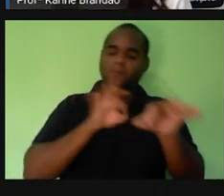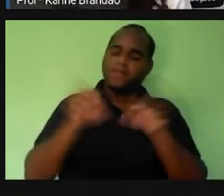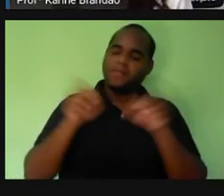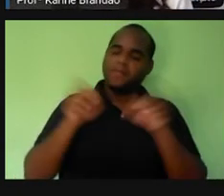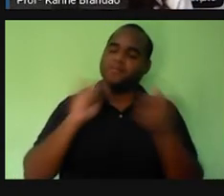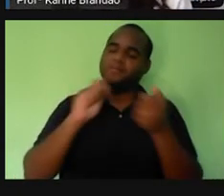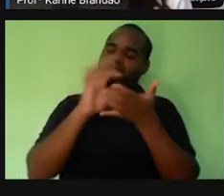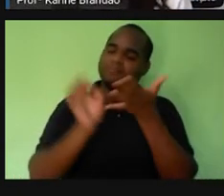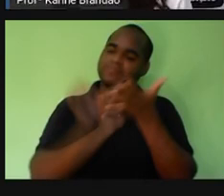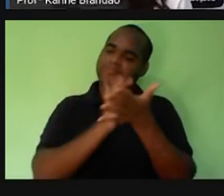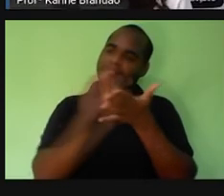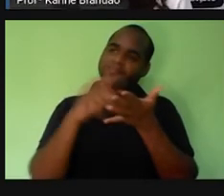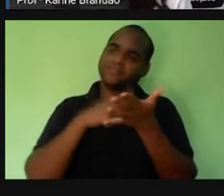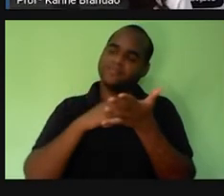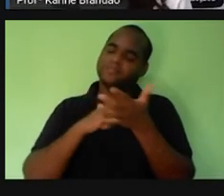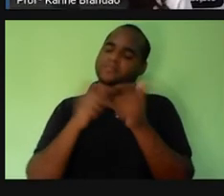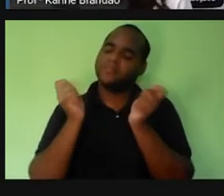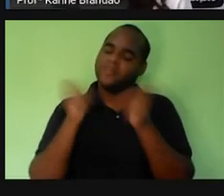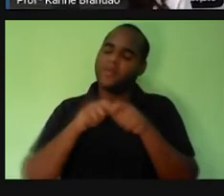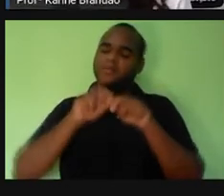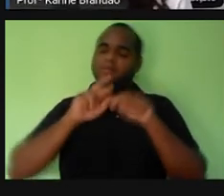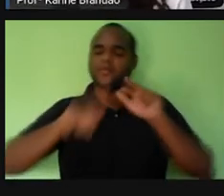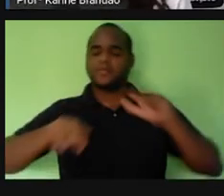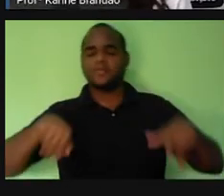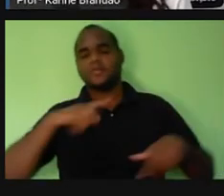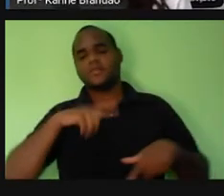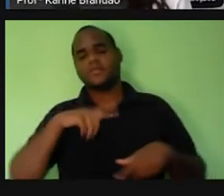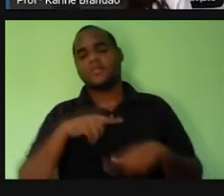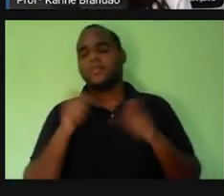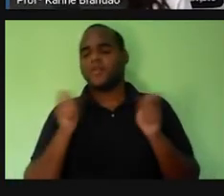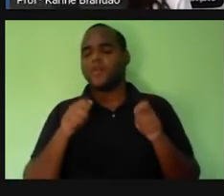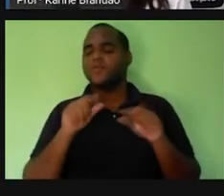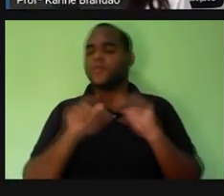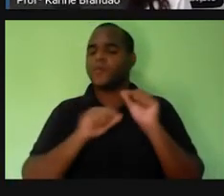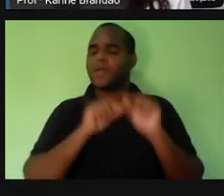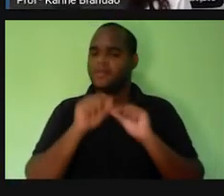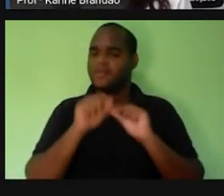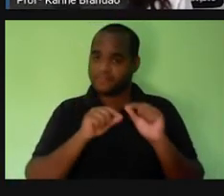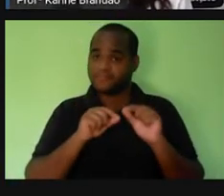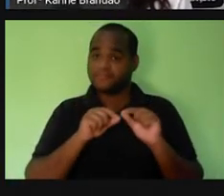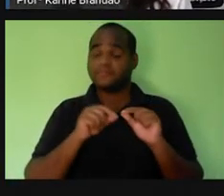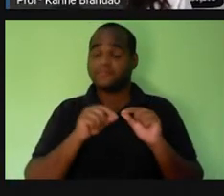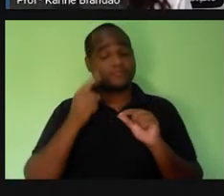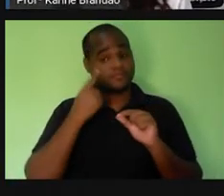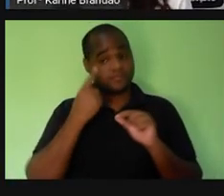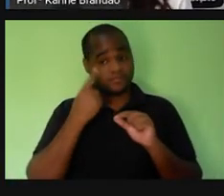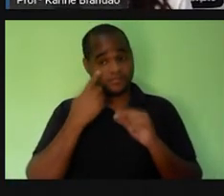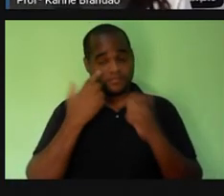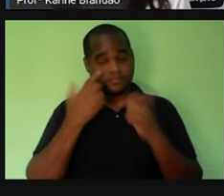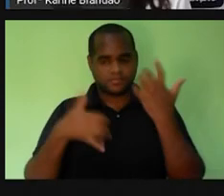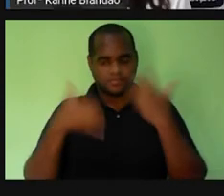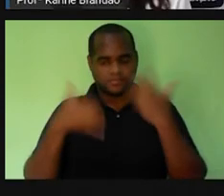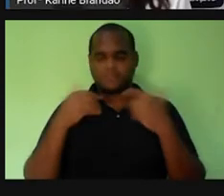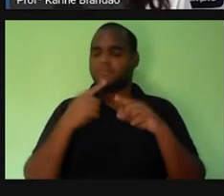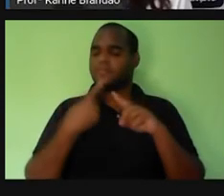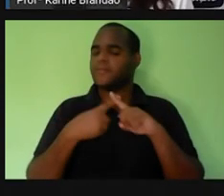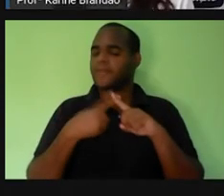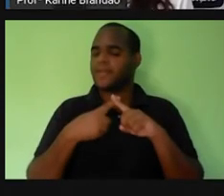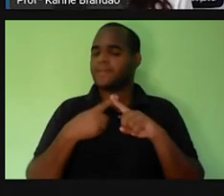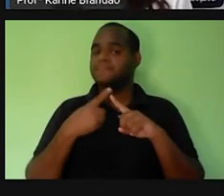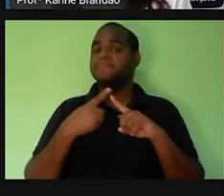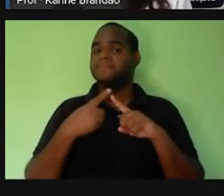aqui é igual à organização dessas células ou dessas? Não, né? Por quê? Porque são funções diferentes.